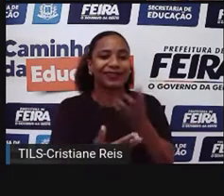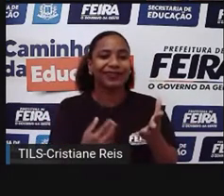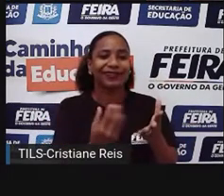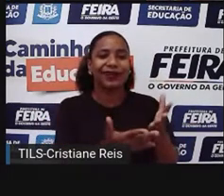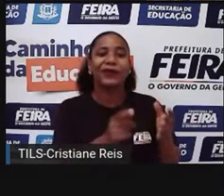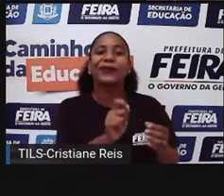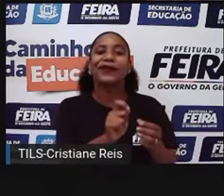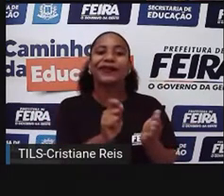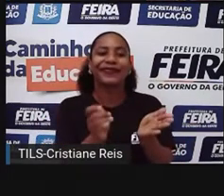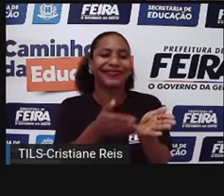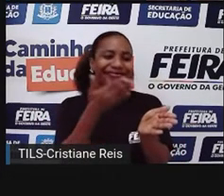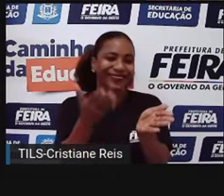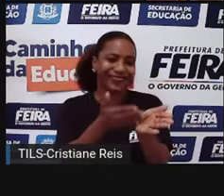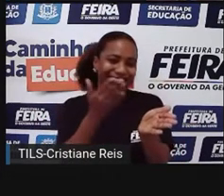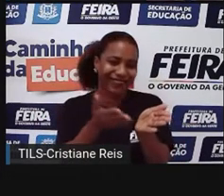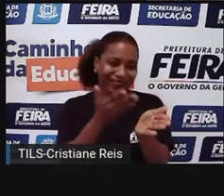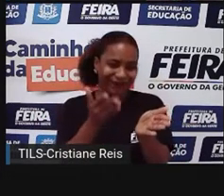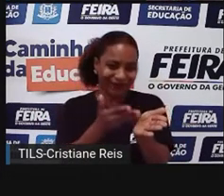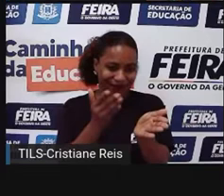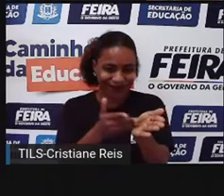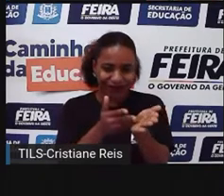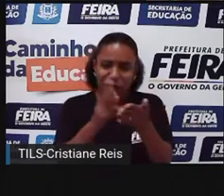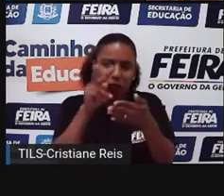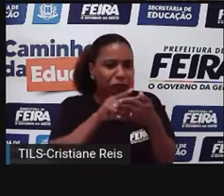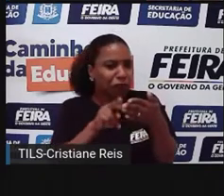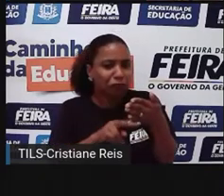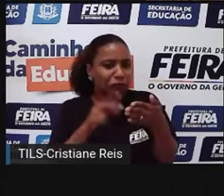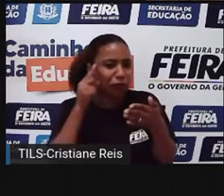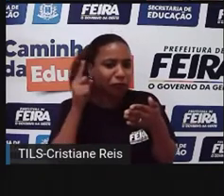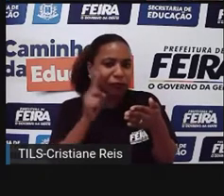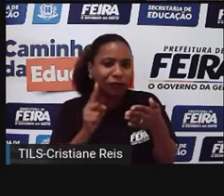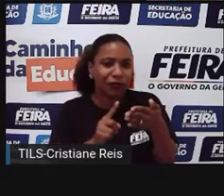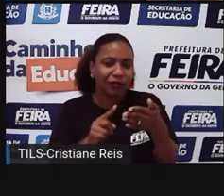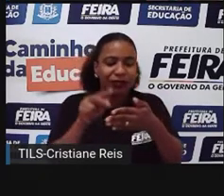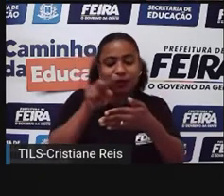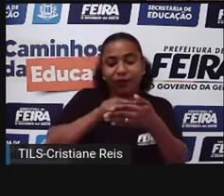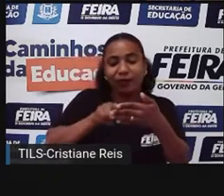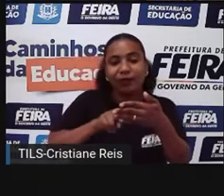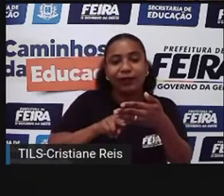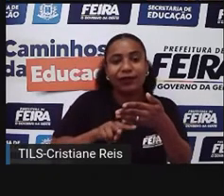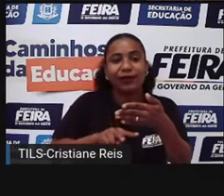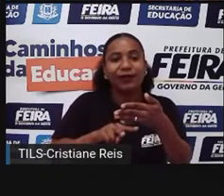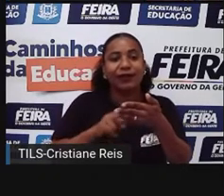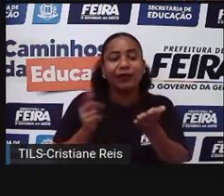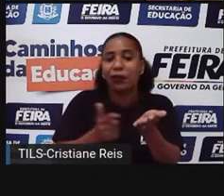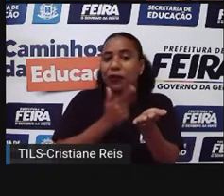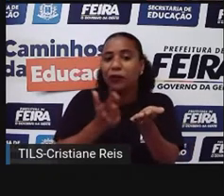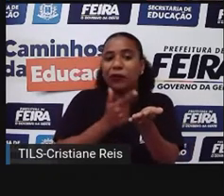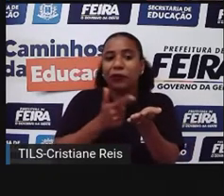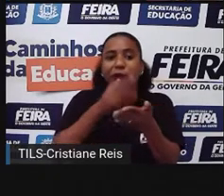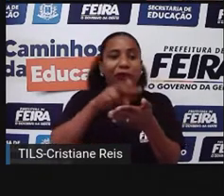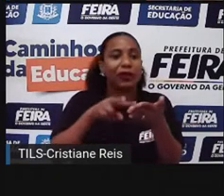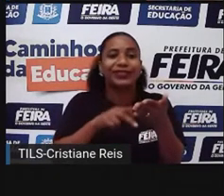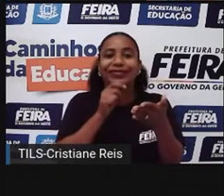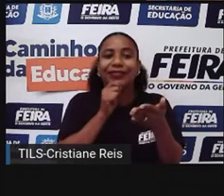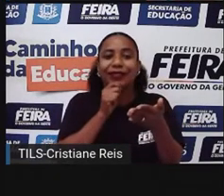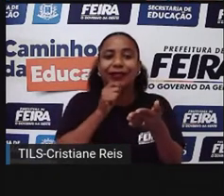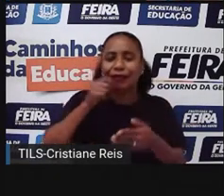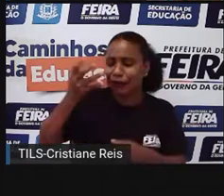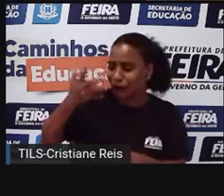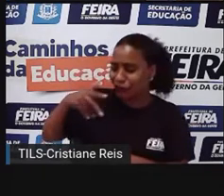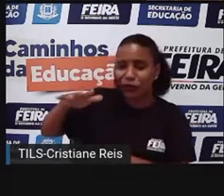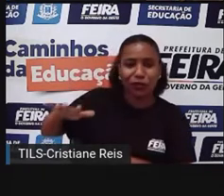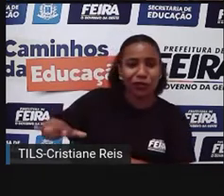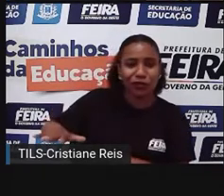irmãs começávamos a folhear esses livros. Então, a gente fazia a leitura dos livros antes mesmo de começar a ler, muito pequena. Então,